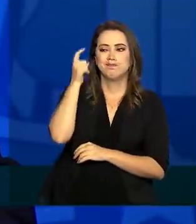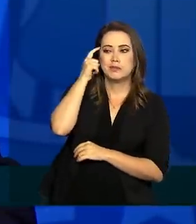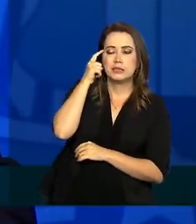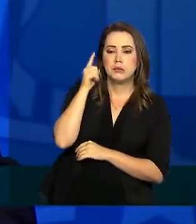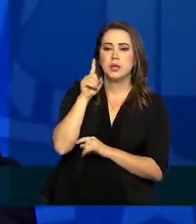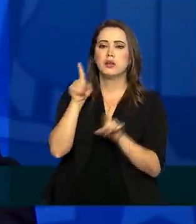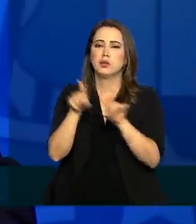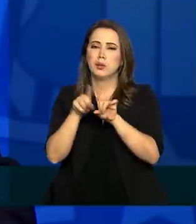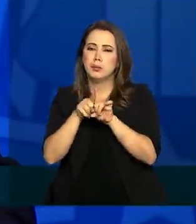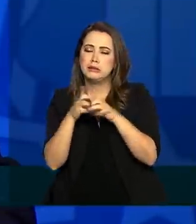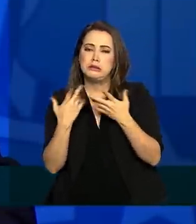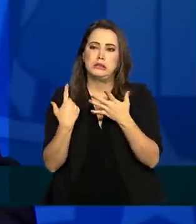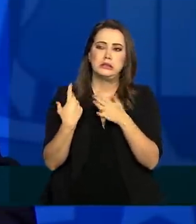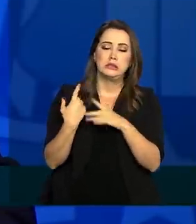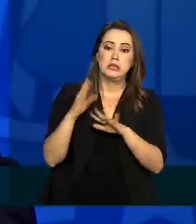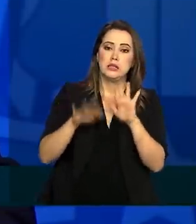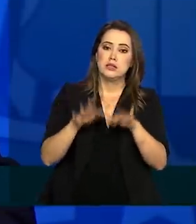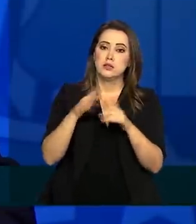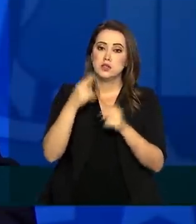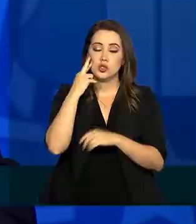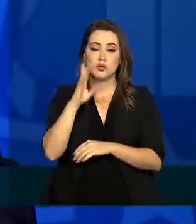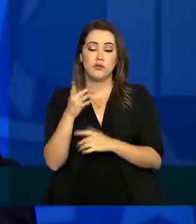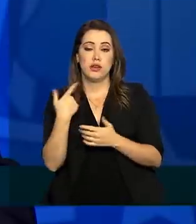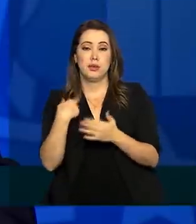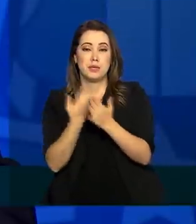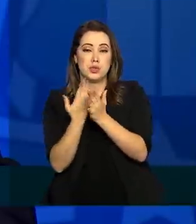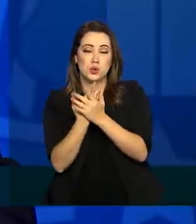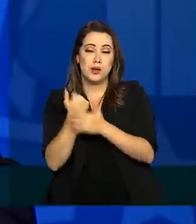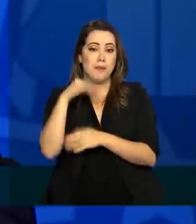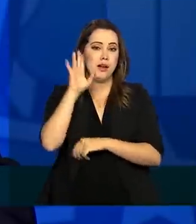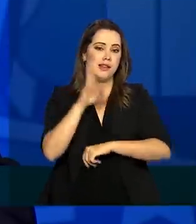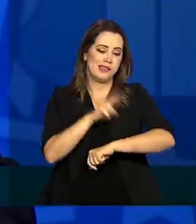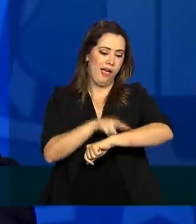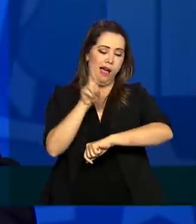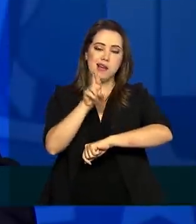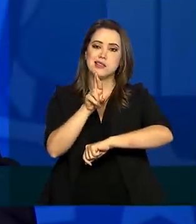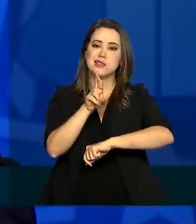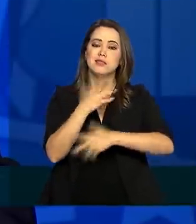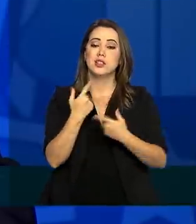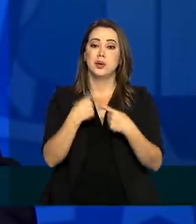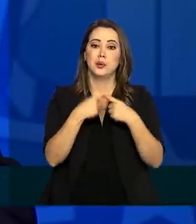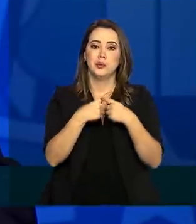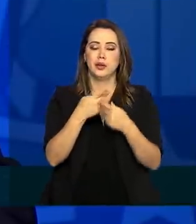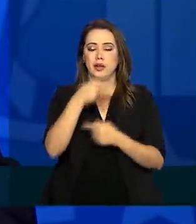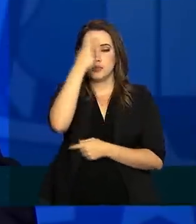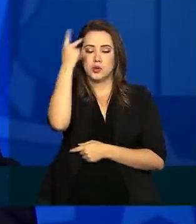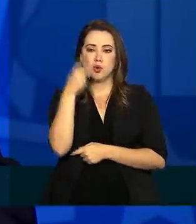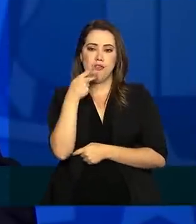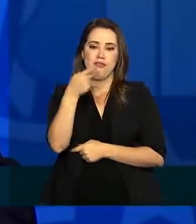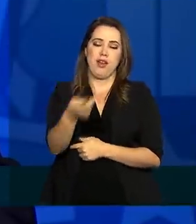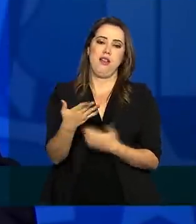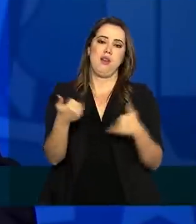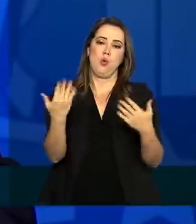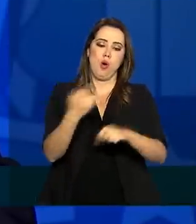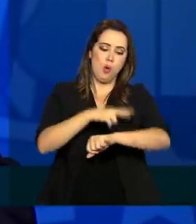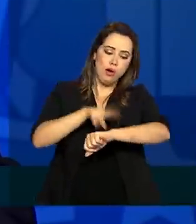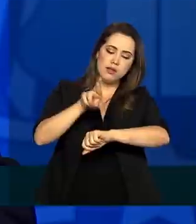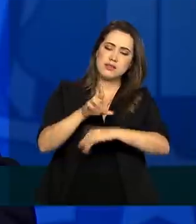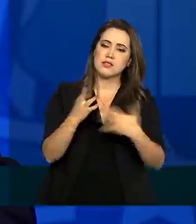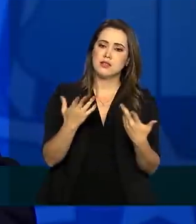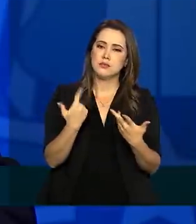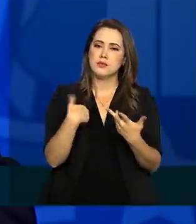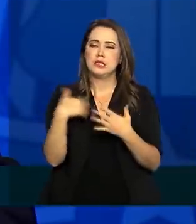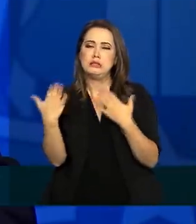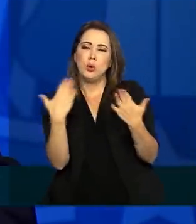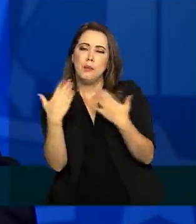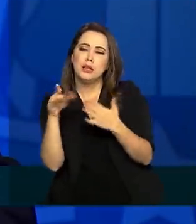profunda são situações de raça-cor. Nesse tema de autodeclaração, nos interessa entender as referências como